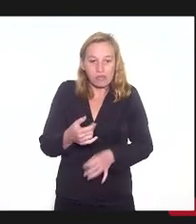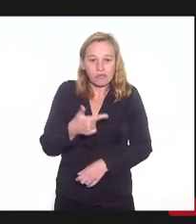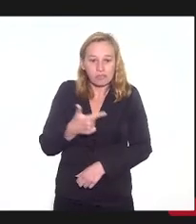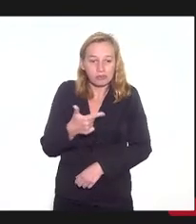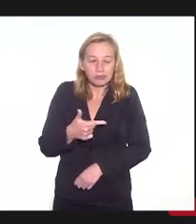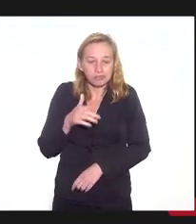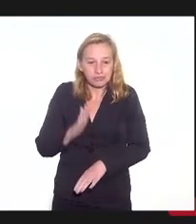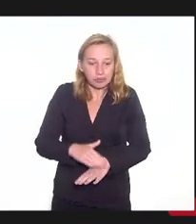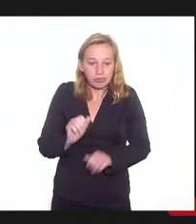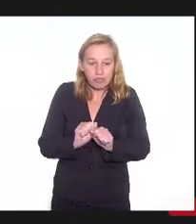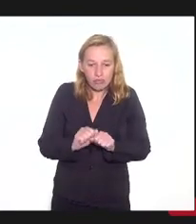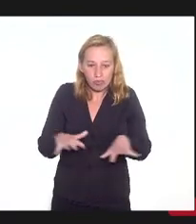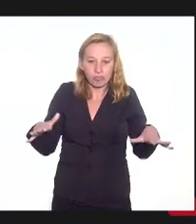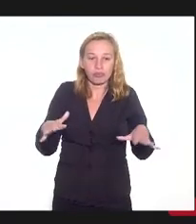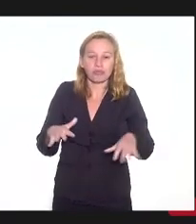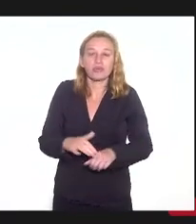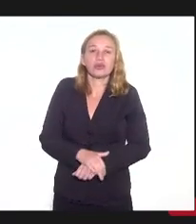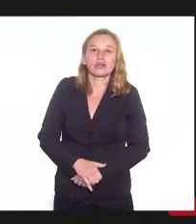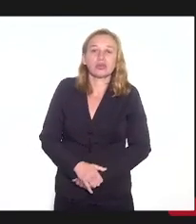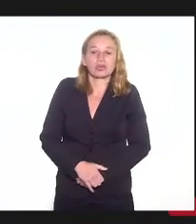que é mais amplo do que está escrito.